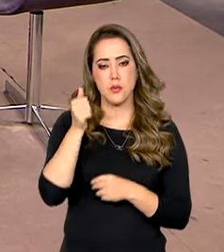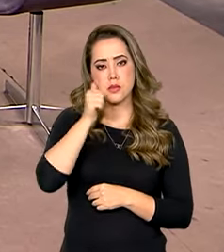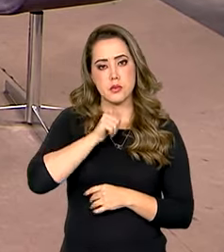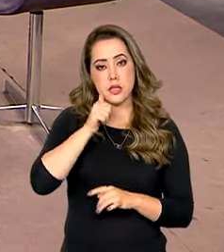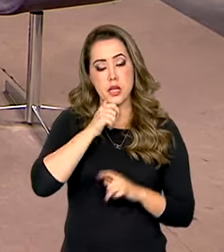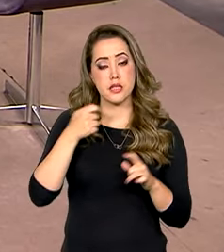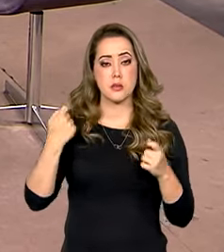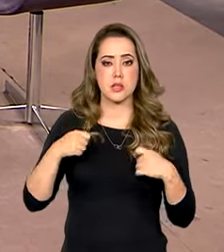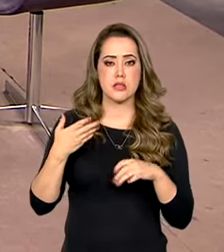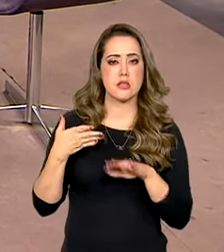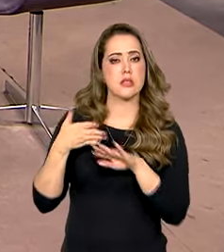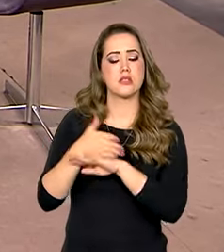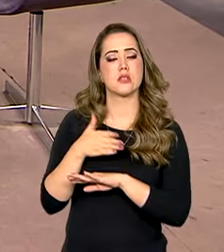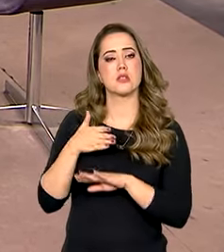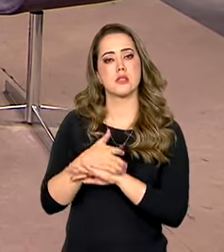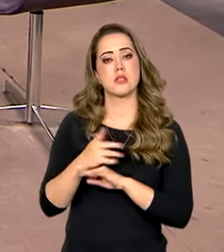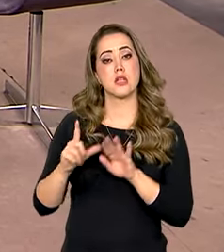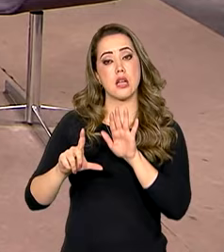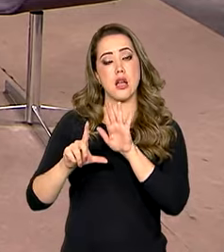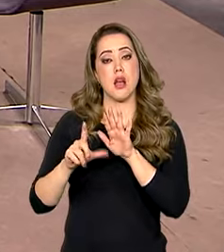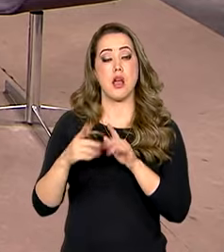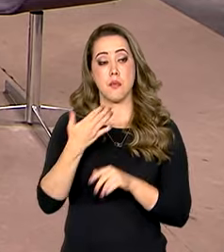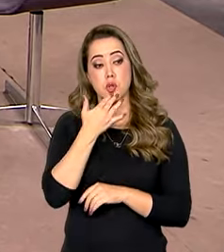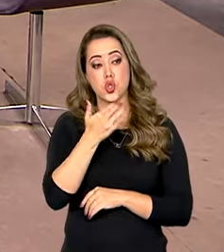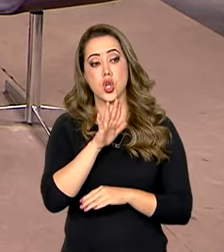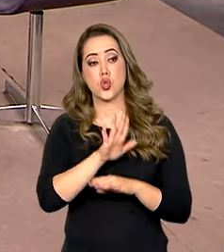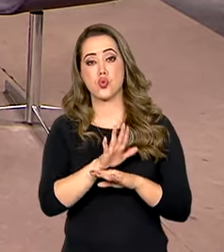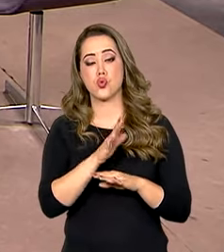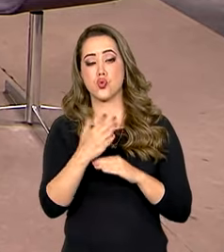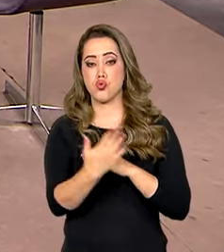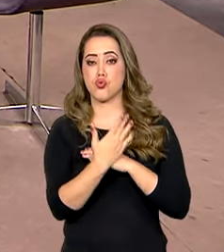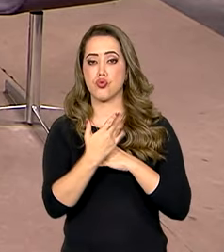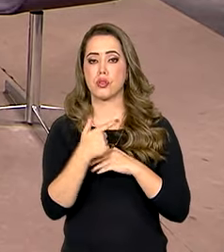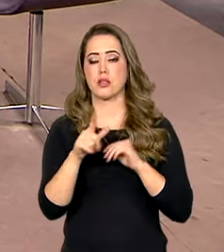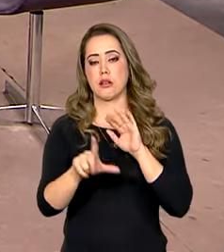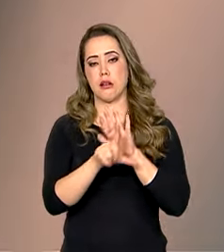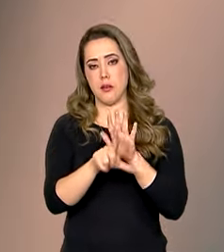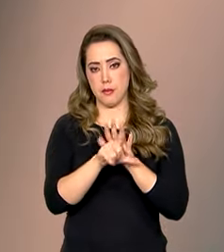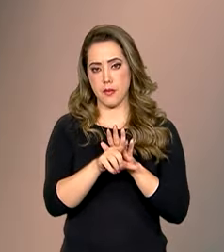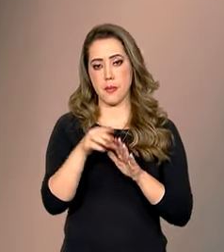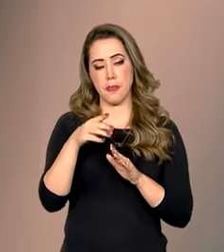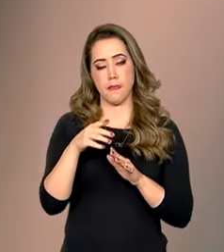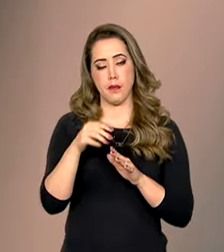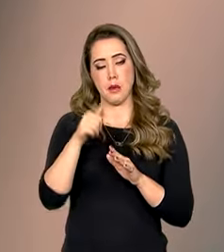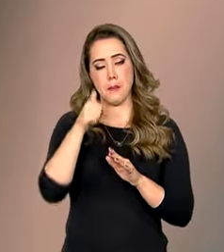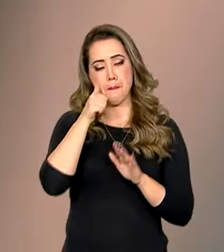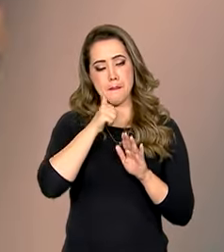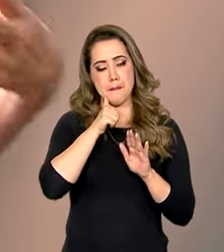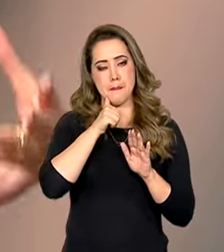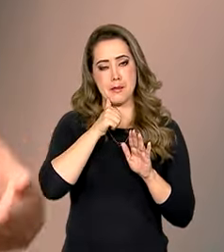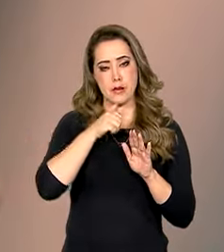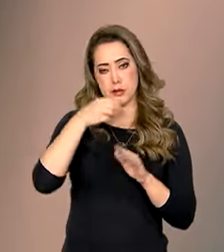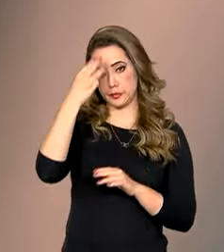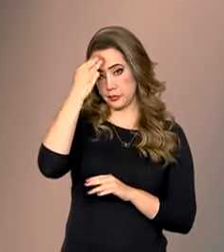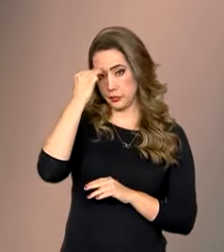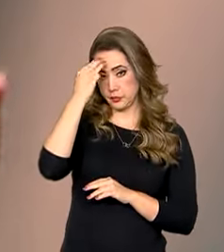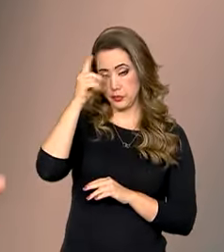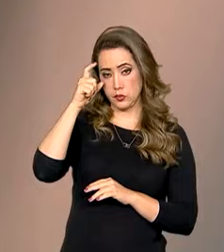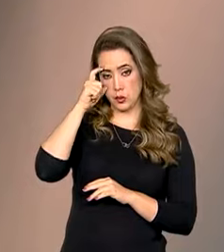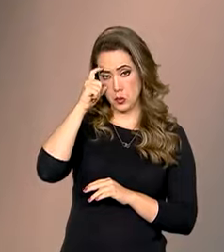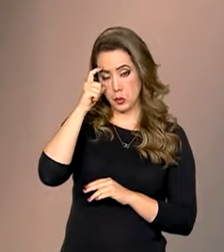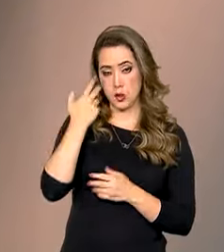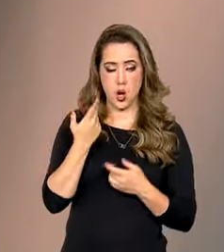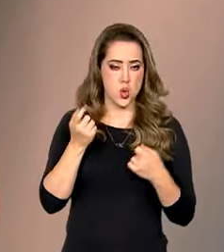devem acessar a lei Maria da Penha para se defender da violência, de como nós não podemos banalizar a